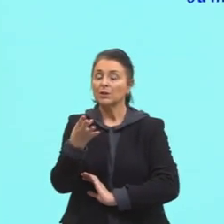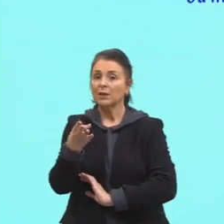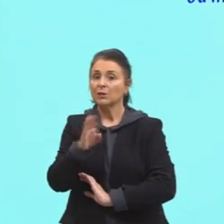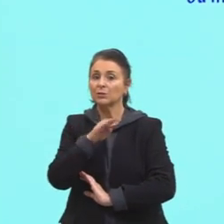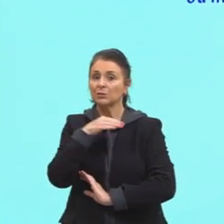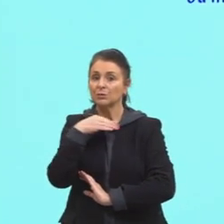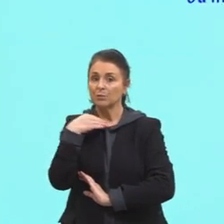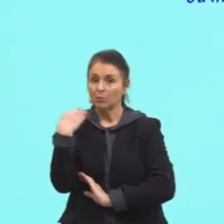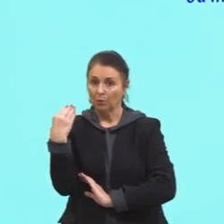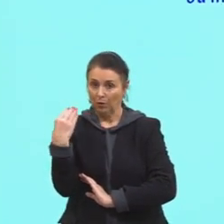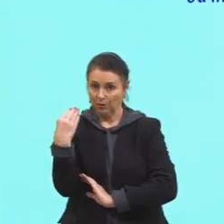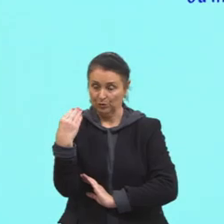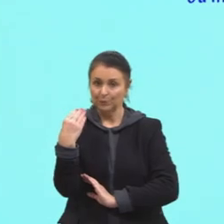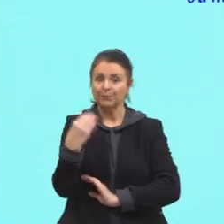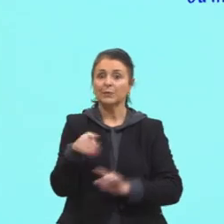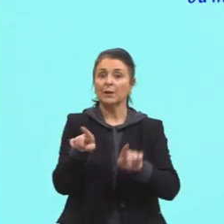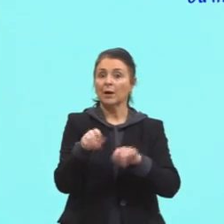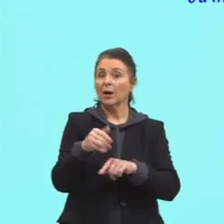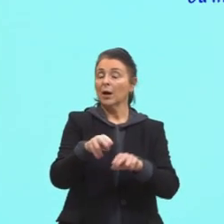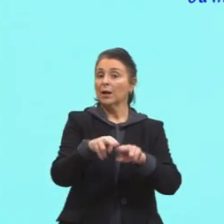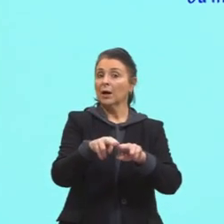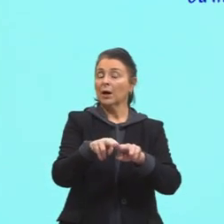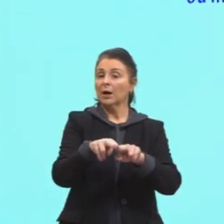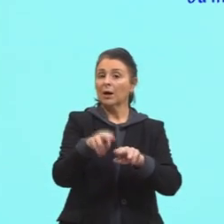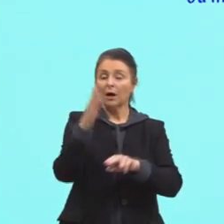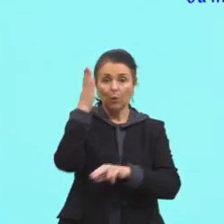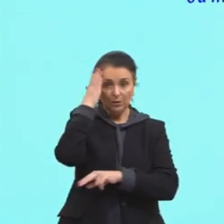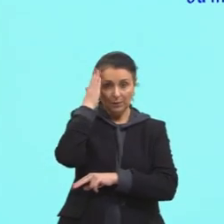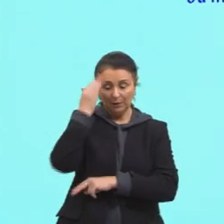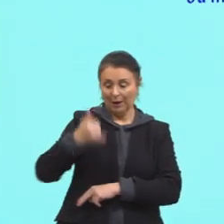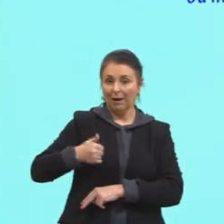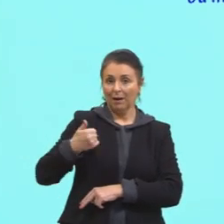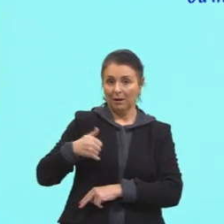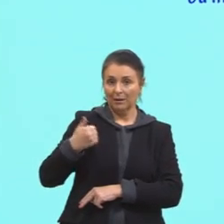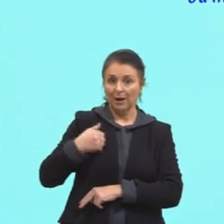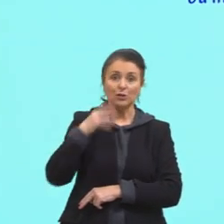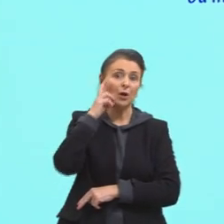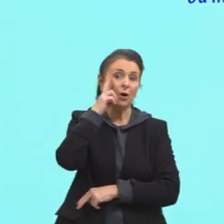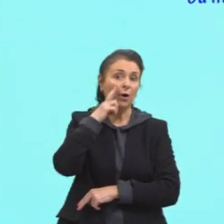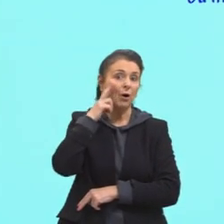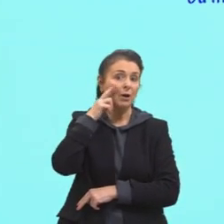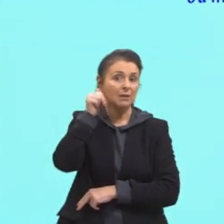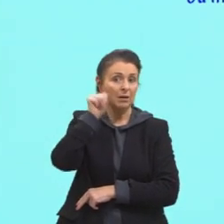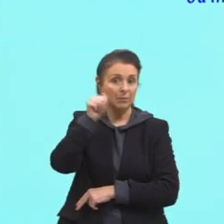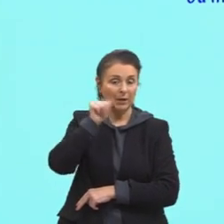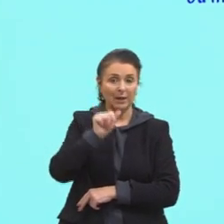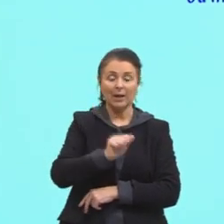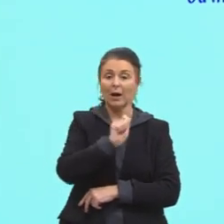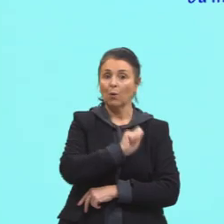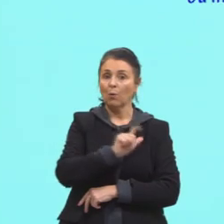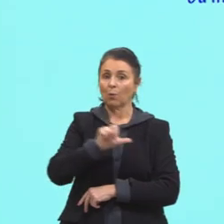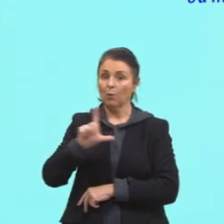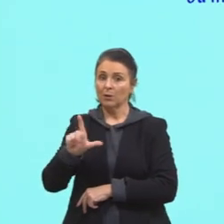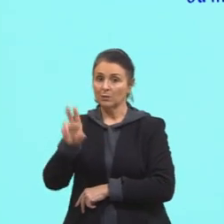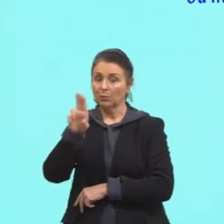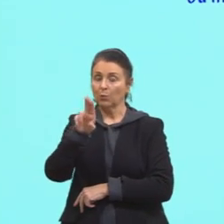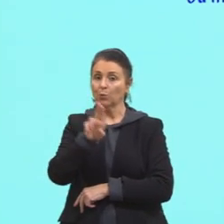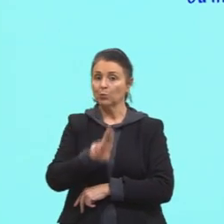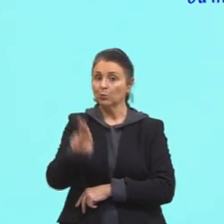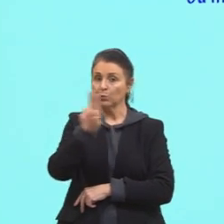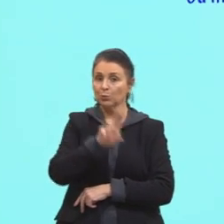de acordo com a faixa etária, em rosa para mulheres, e em azul para os homens. Então, se a gente quer